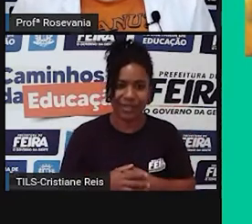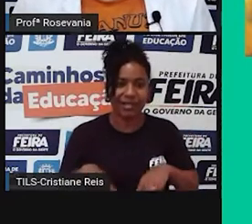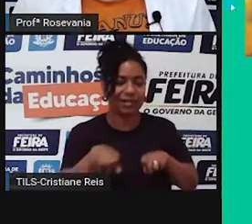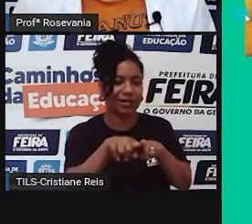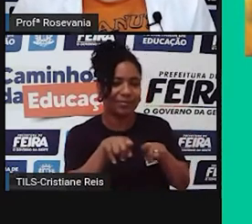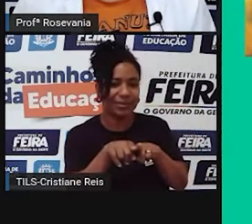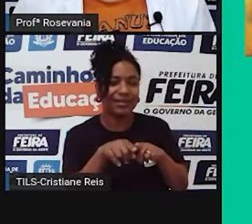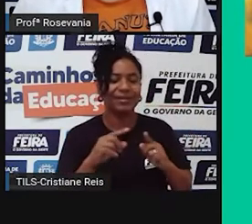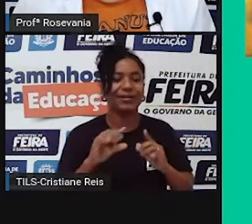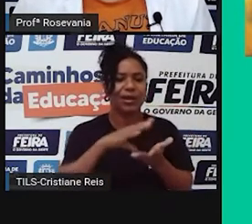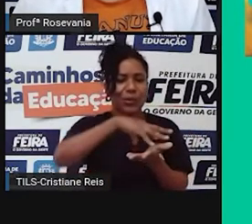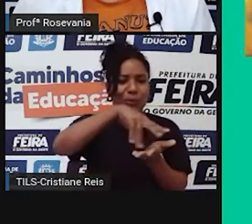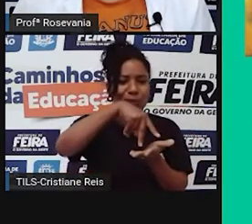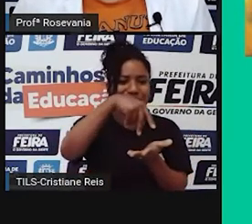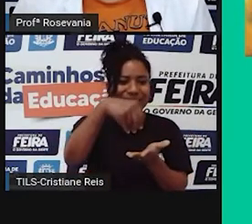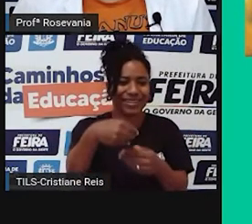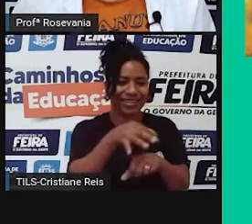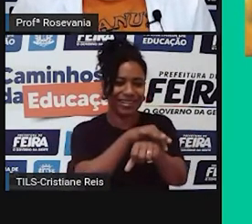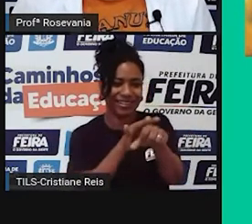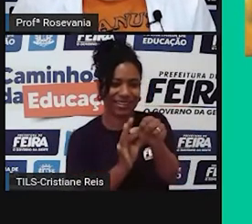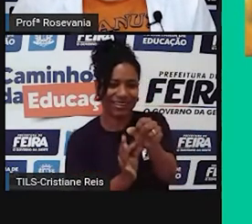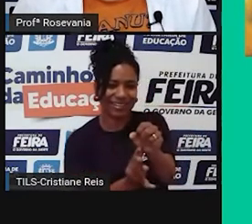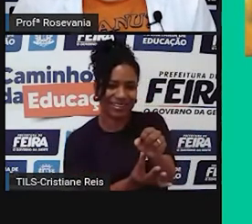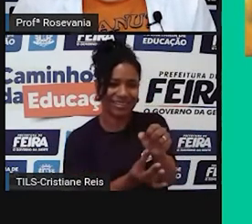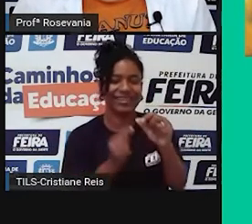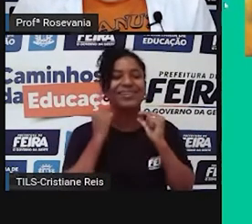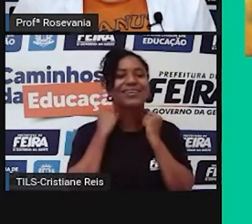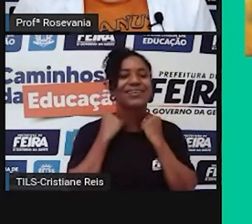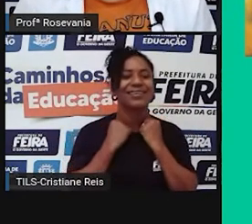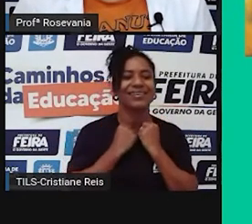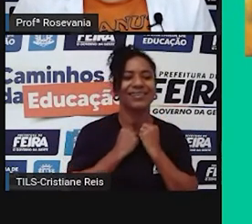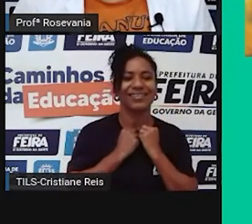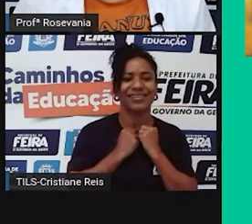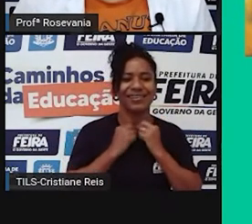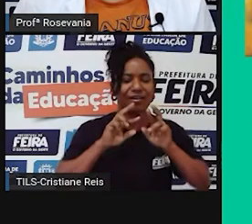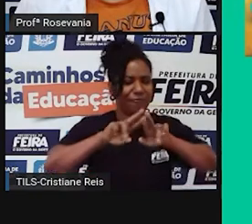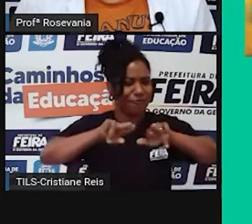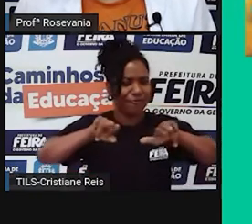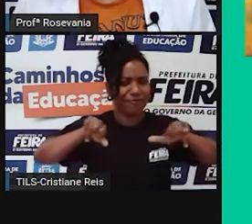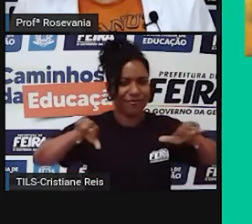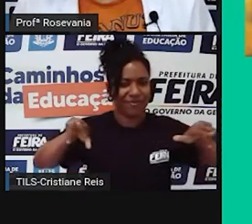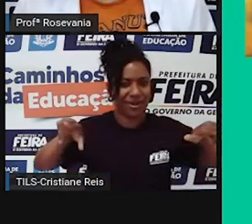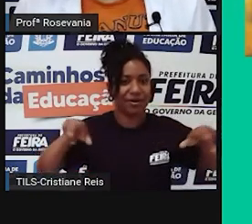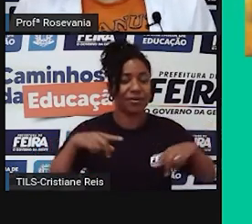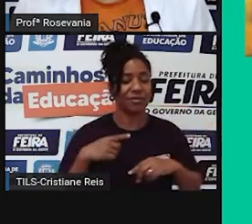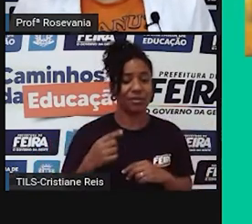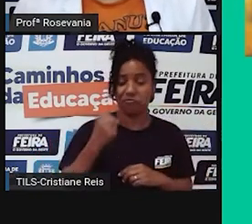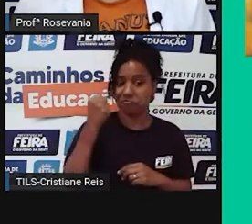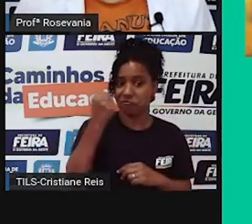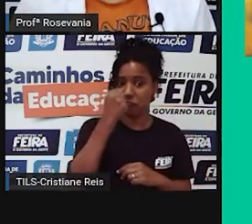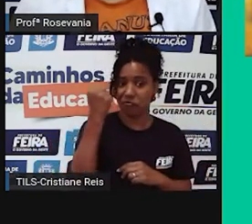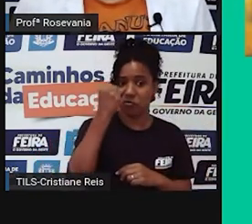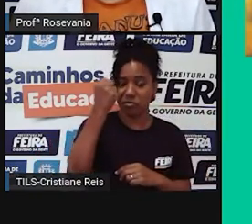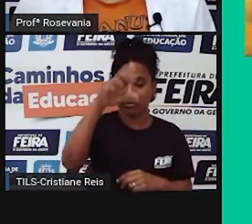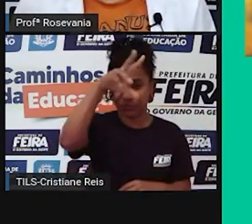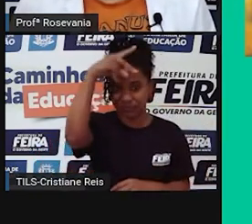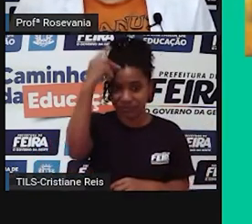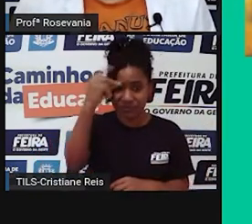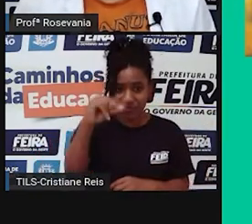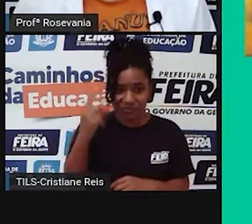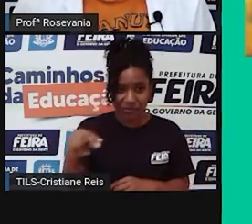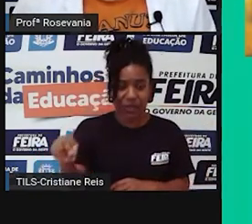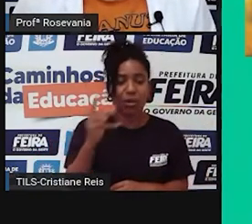sementes também, com os símbolos deles aí para trazer a força desses orixás, né, na cor desses